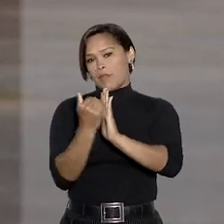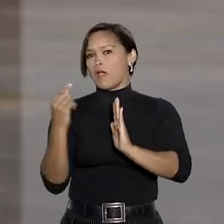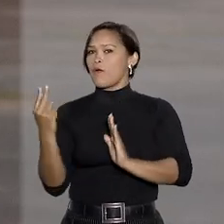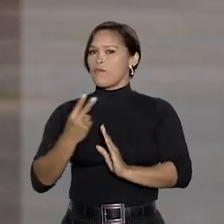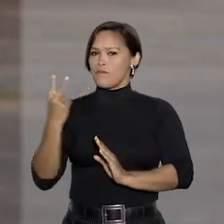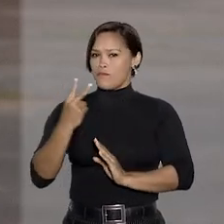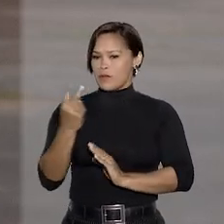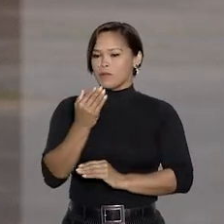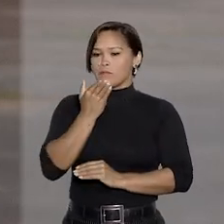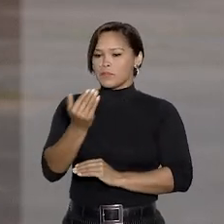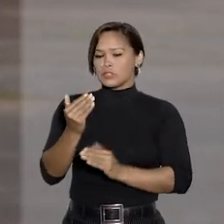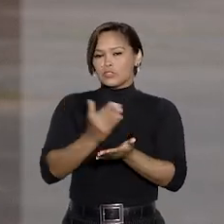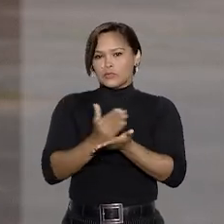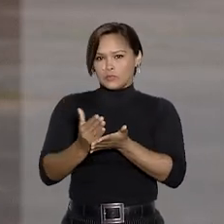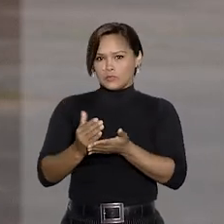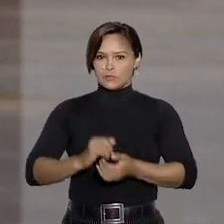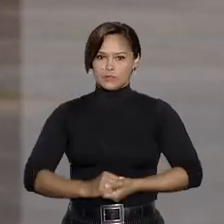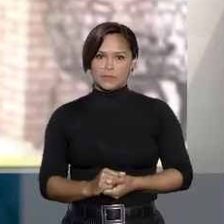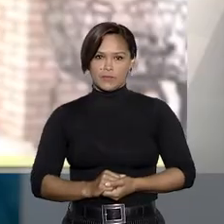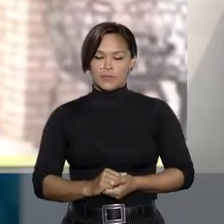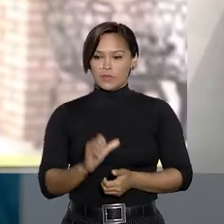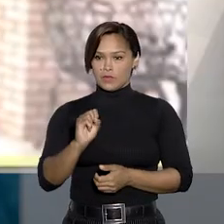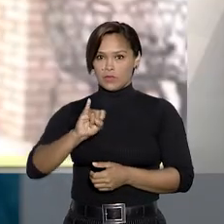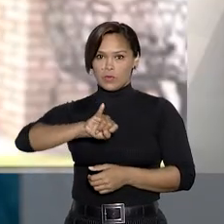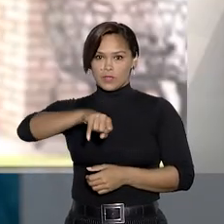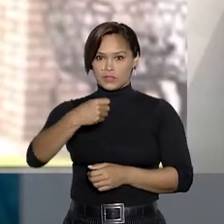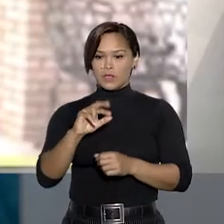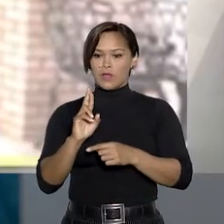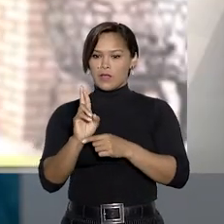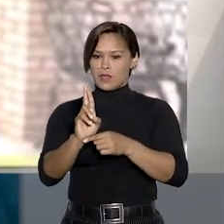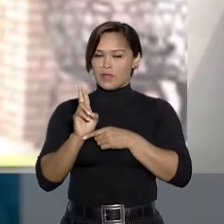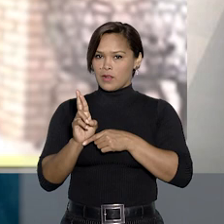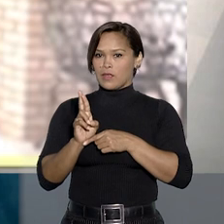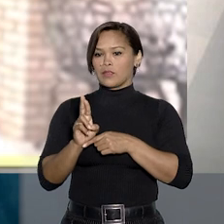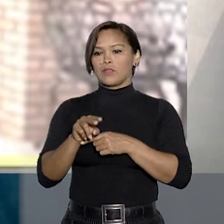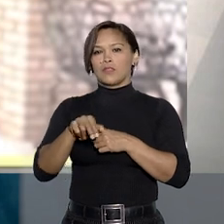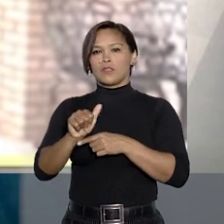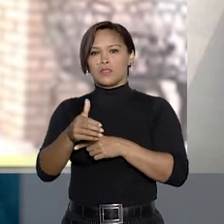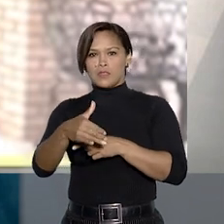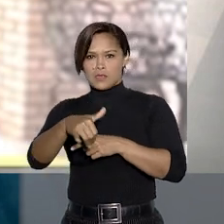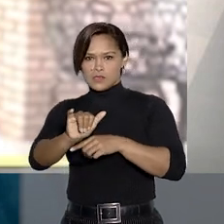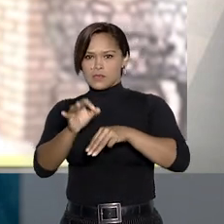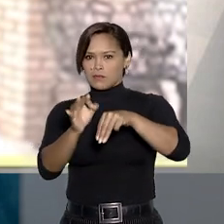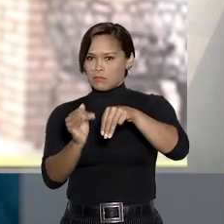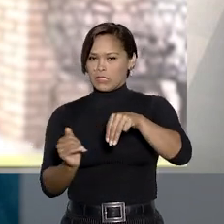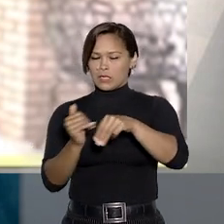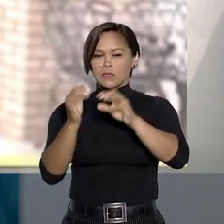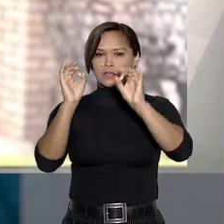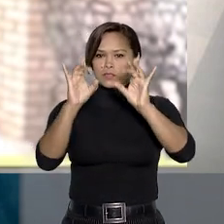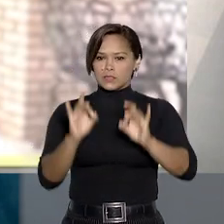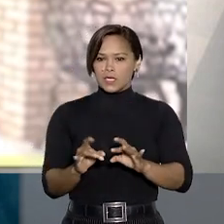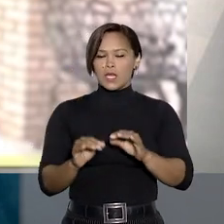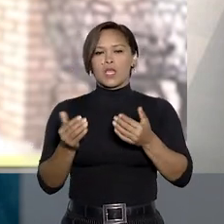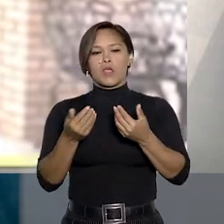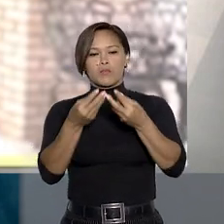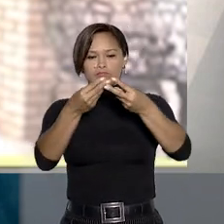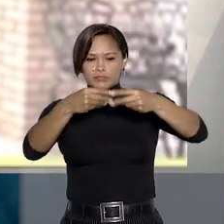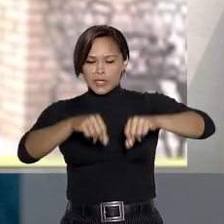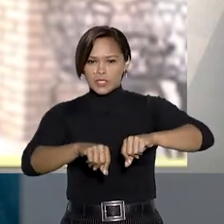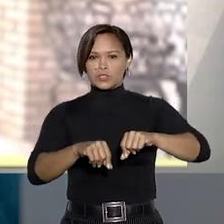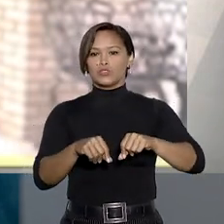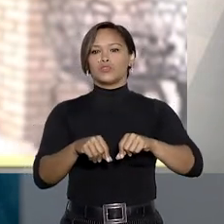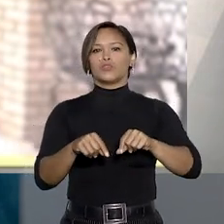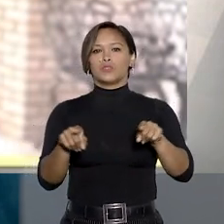com valor além do pedido pela vítima. No STJ, a relatora-ministra Nancy Andrigui destaca que, além do prejuízo